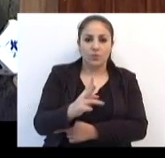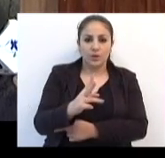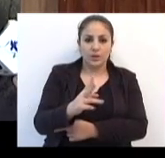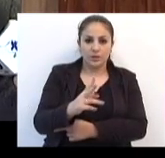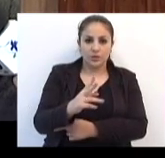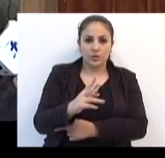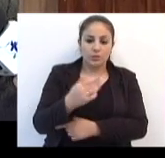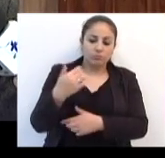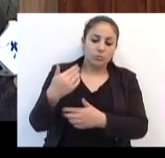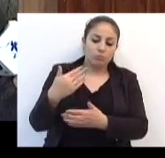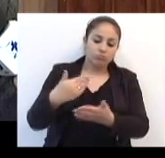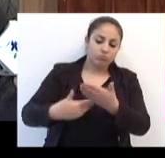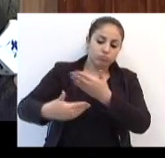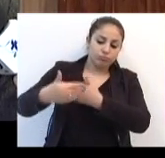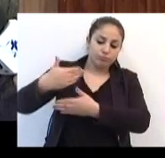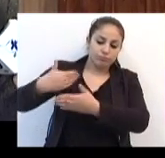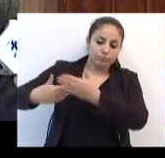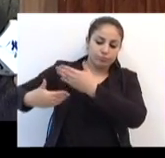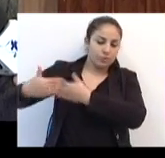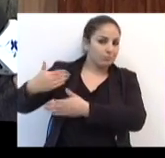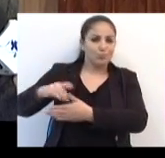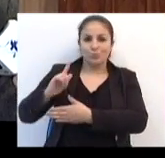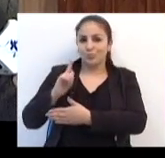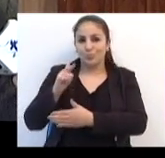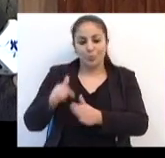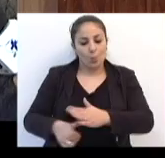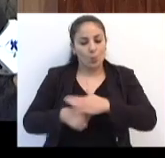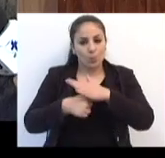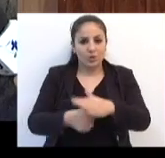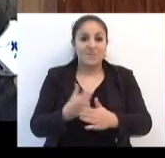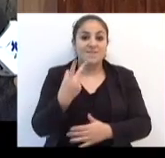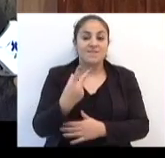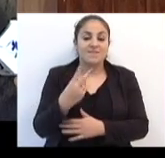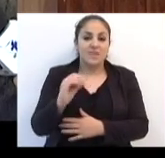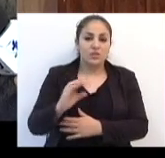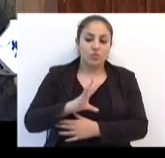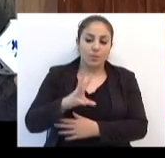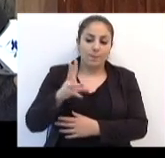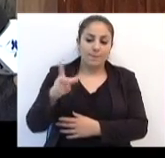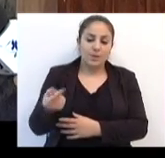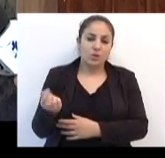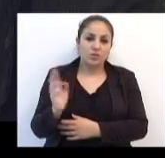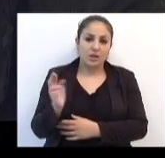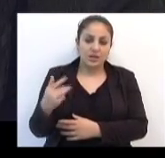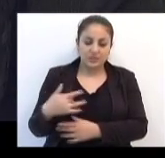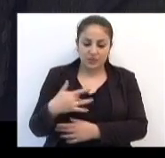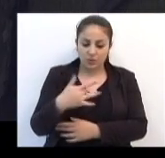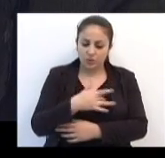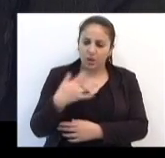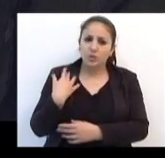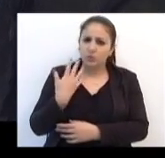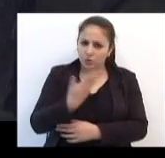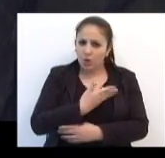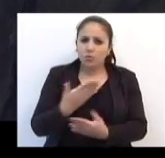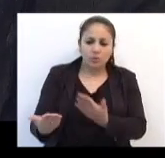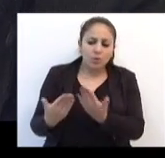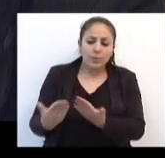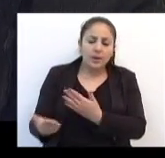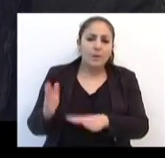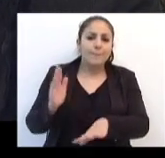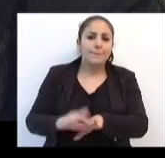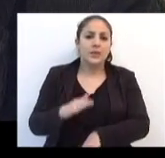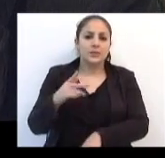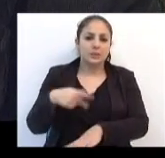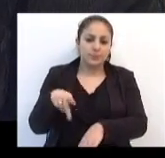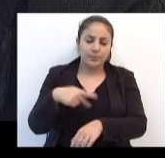retrocesso de não liberação de R$ 20 bilhões para a saúde. Nós vamos também comparar com outros